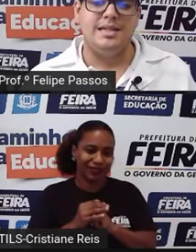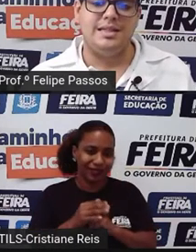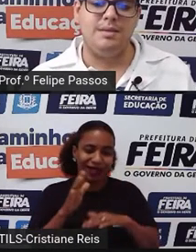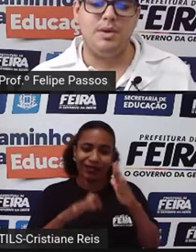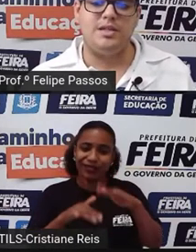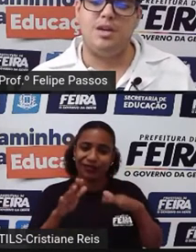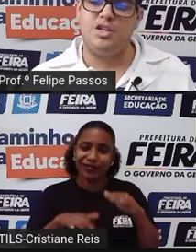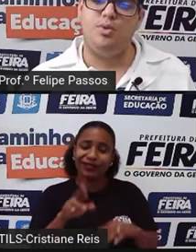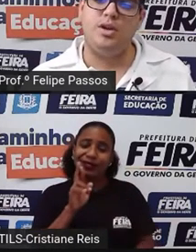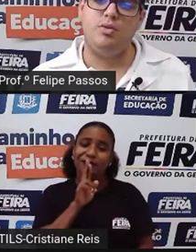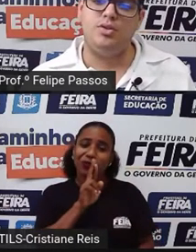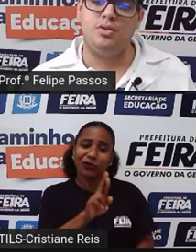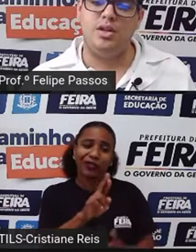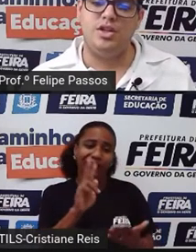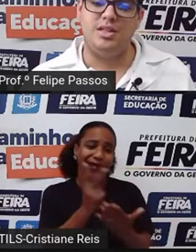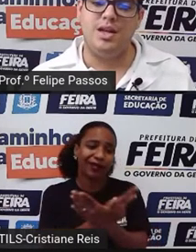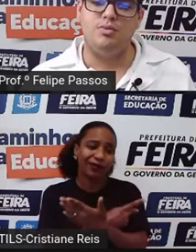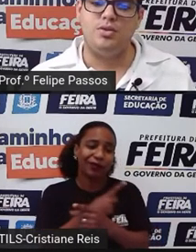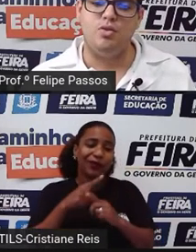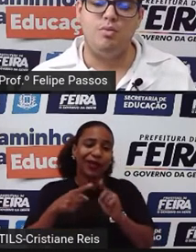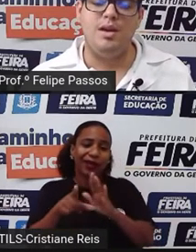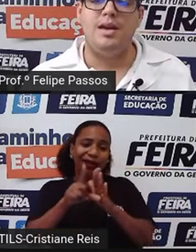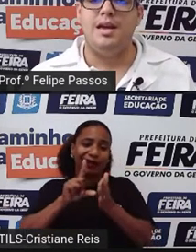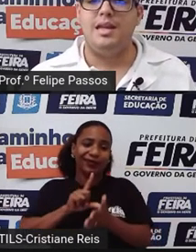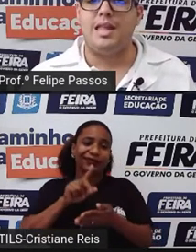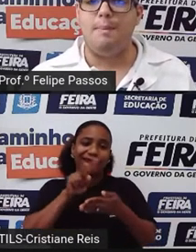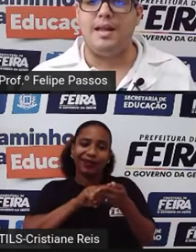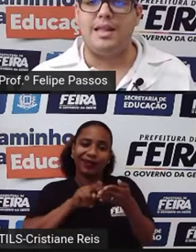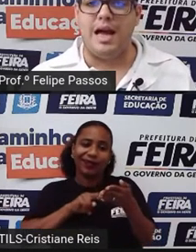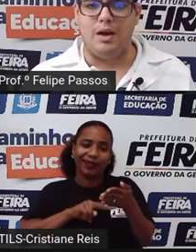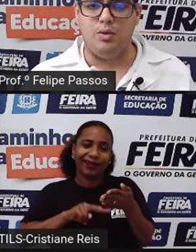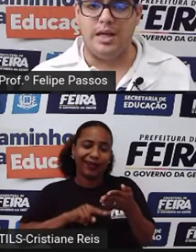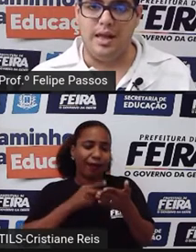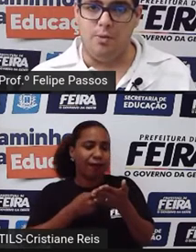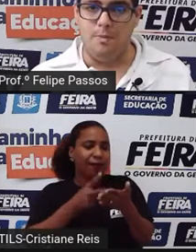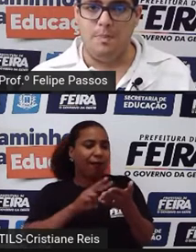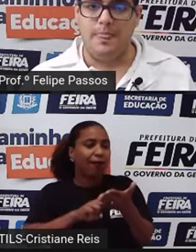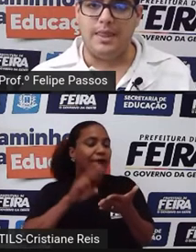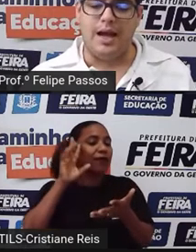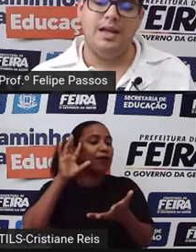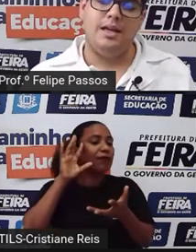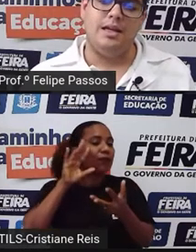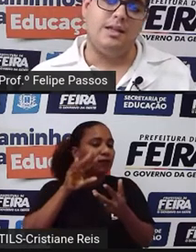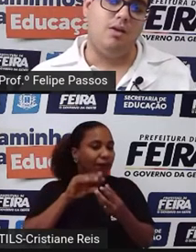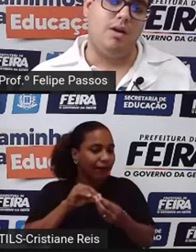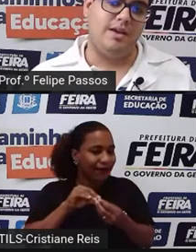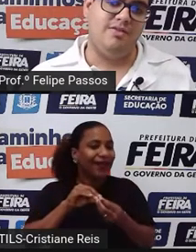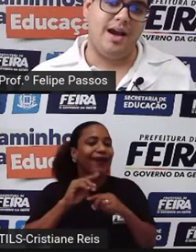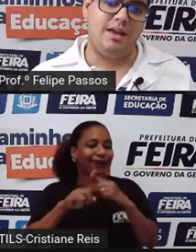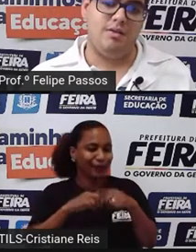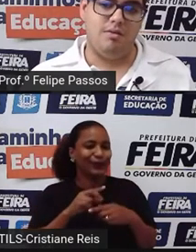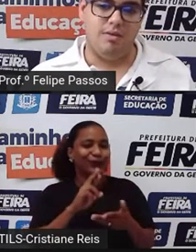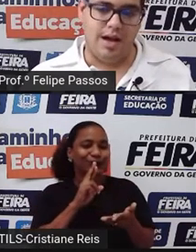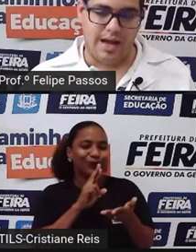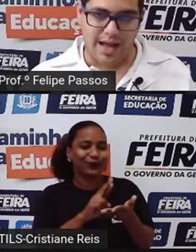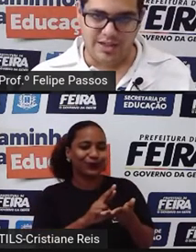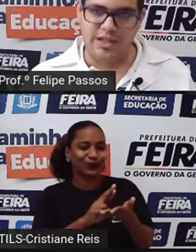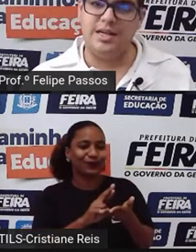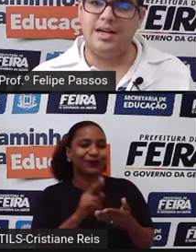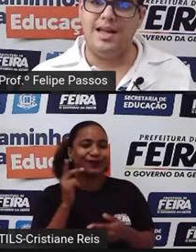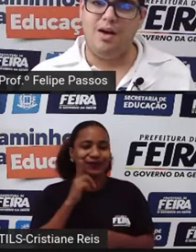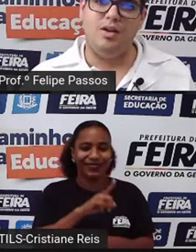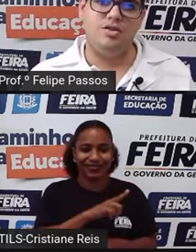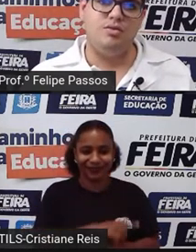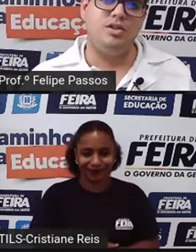simplesmente porque o estudante não soube interpretar o que leu, tá? Então, aí vai. A